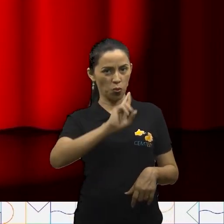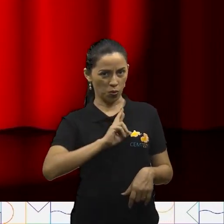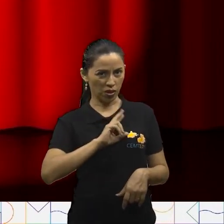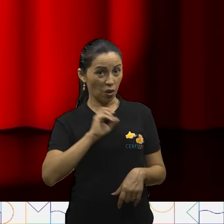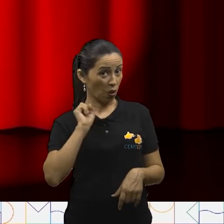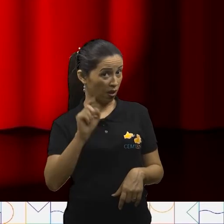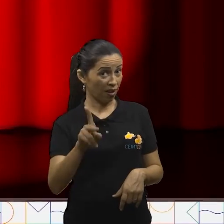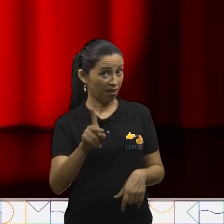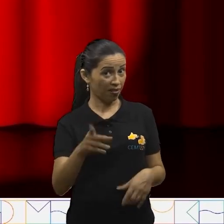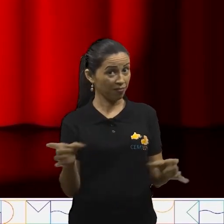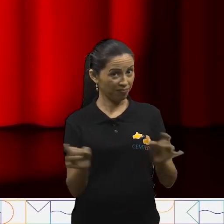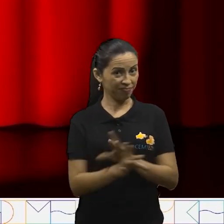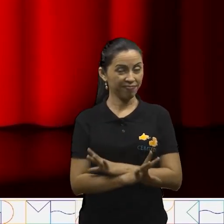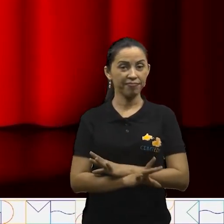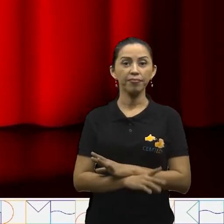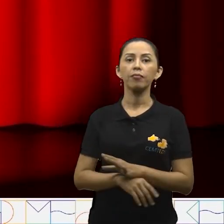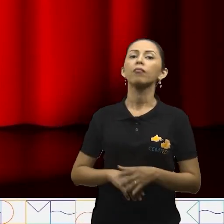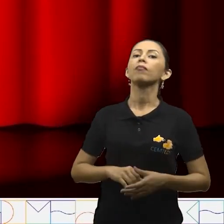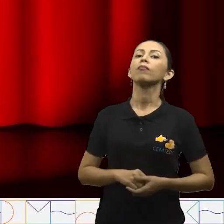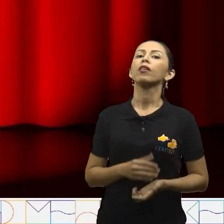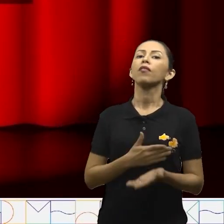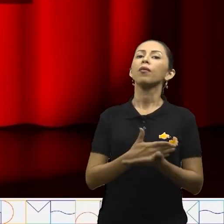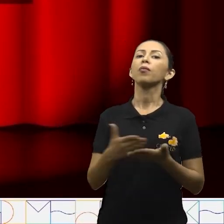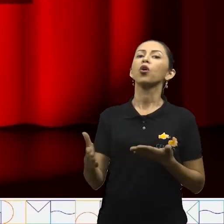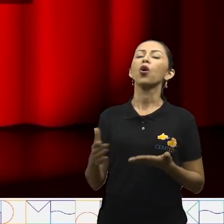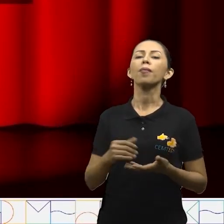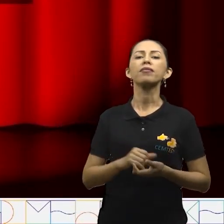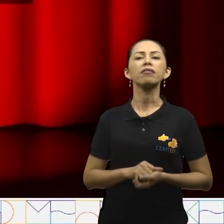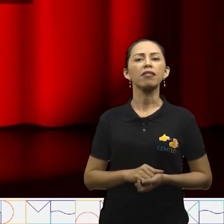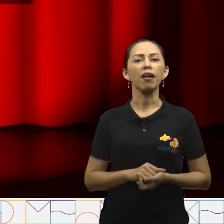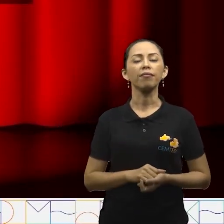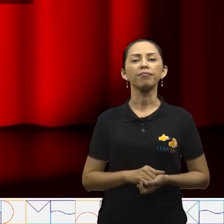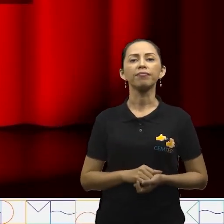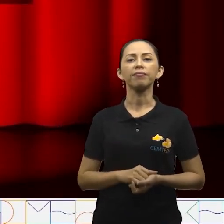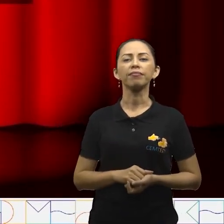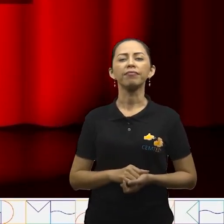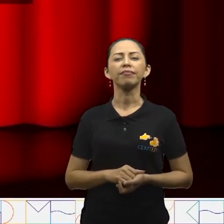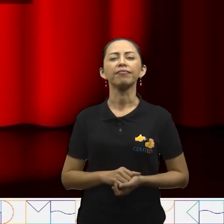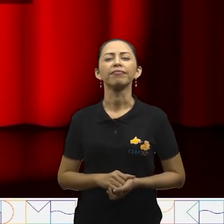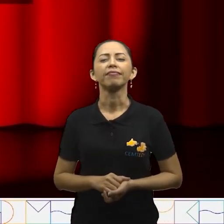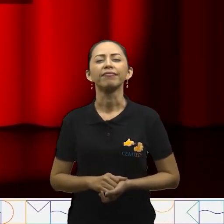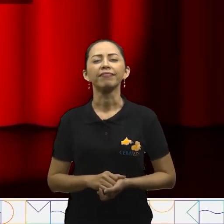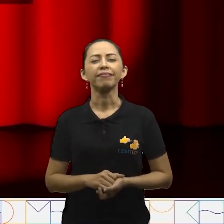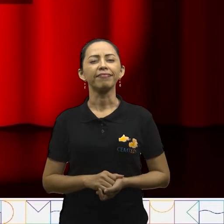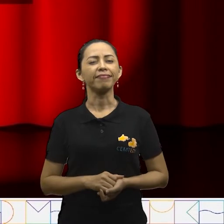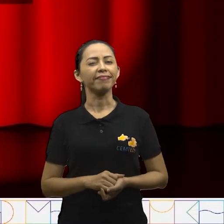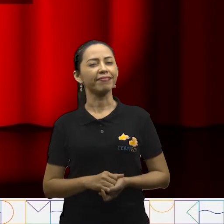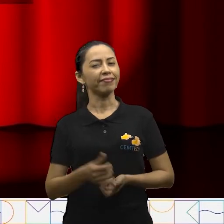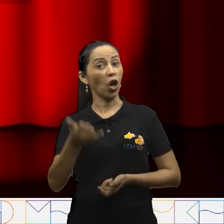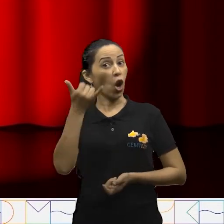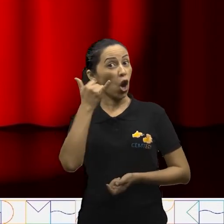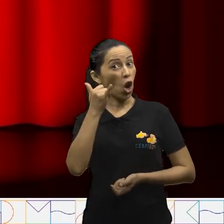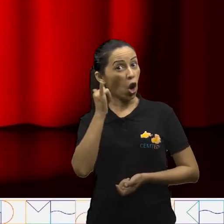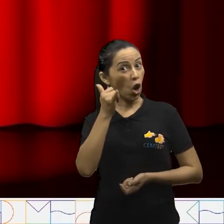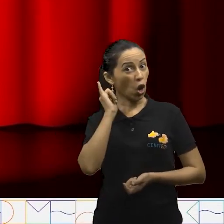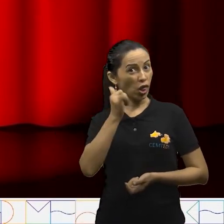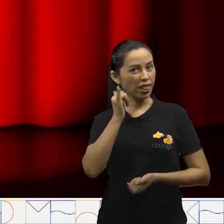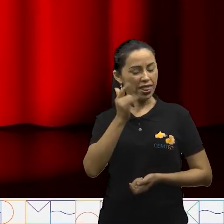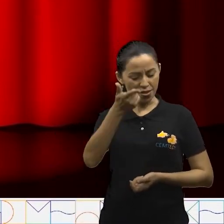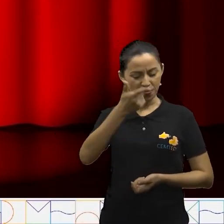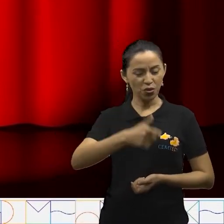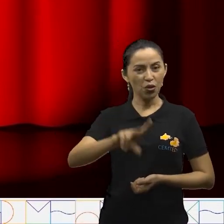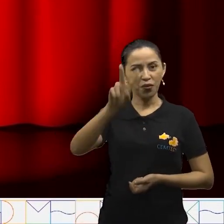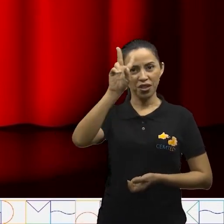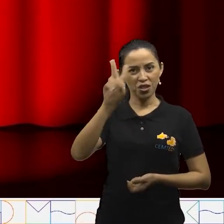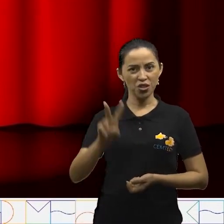preparado? Vamos lá? Vamos começar agora o Recontando a História. Vamos agora